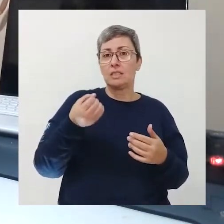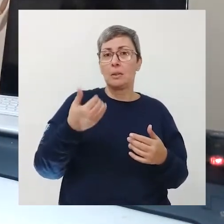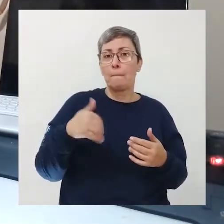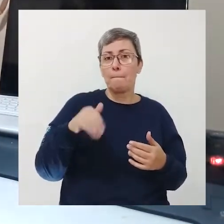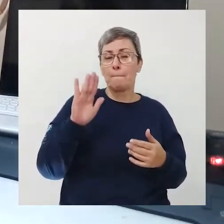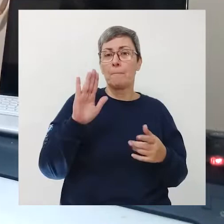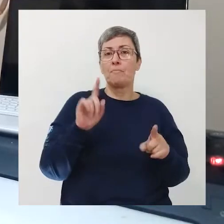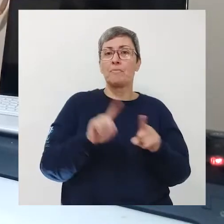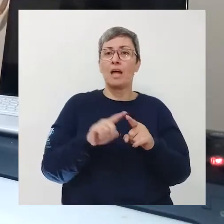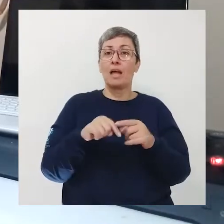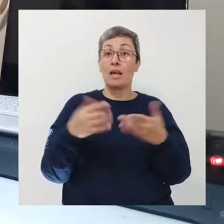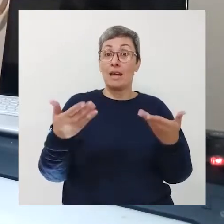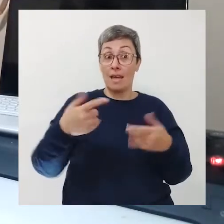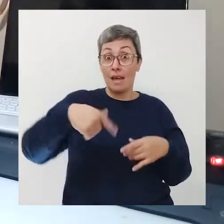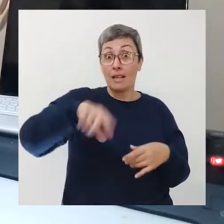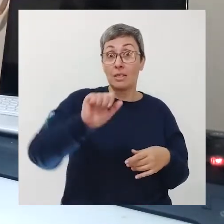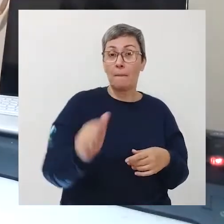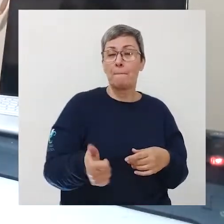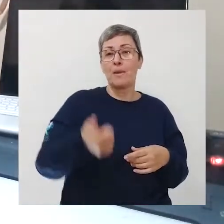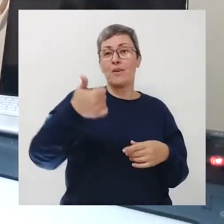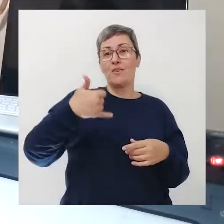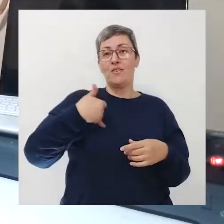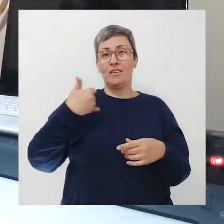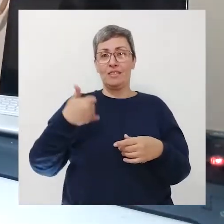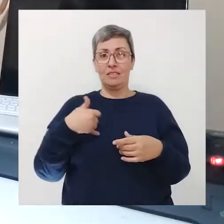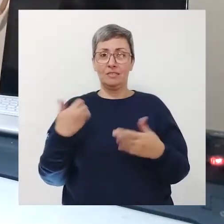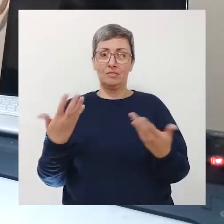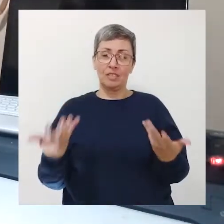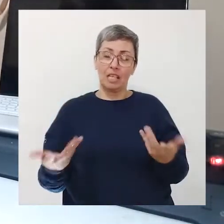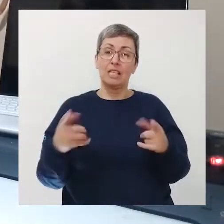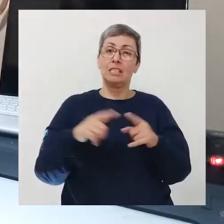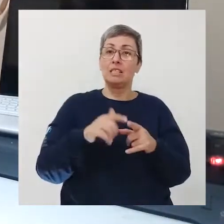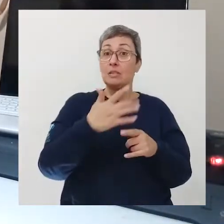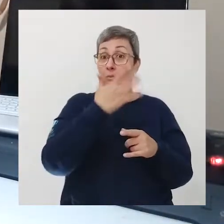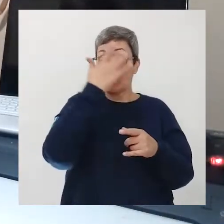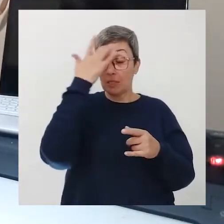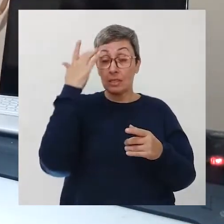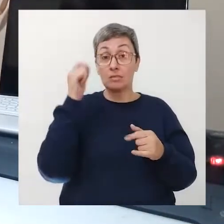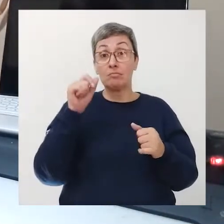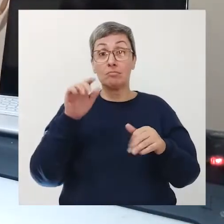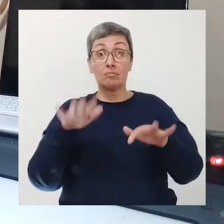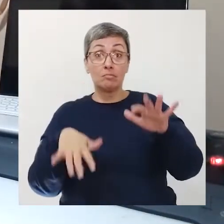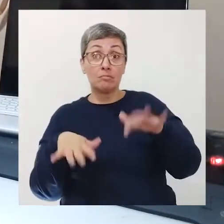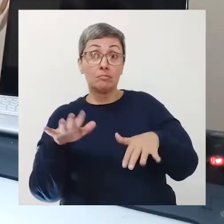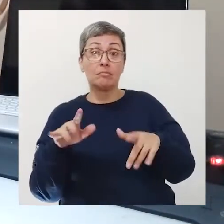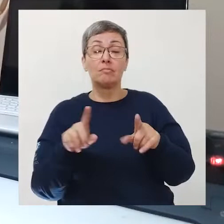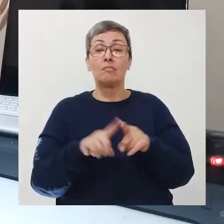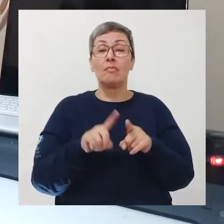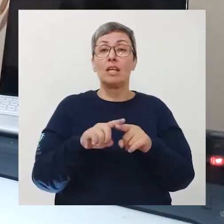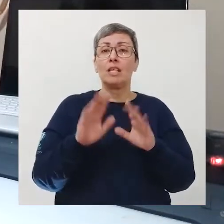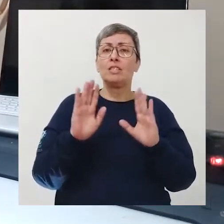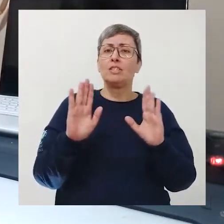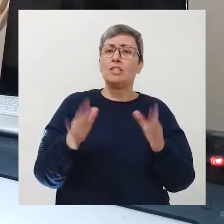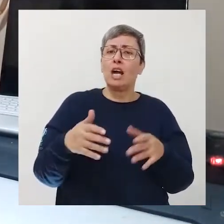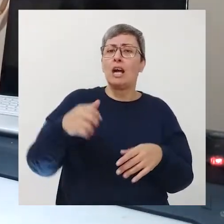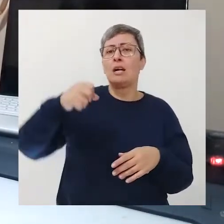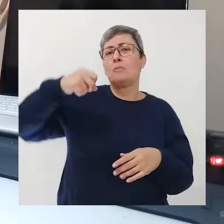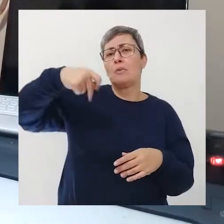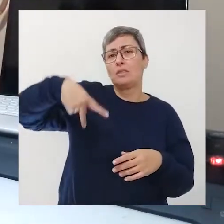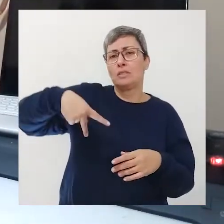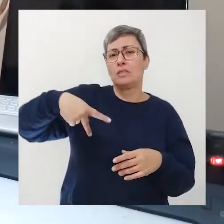Nós dizemos que elas estão vivendo a melhor idade Essas pessoas às vezes já se